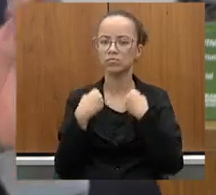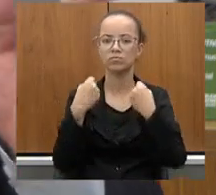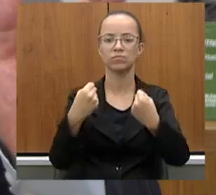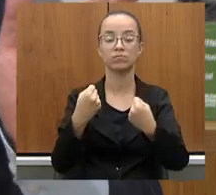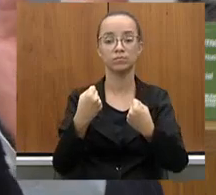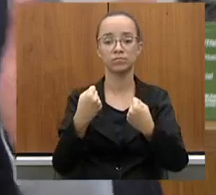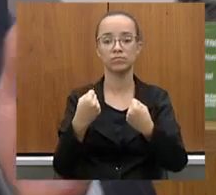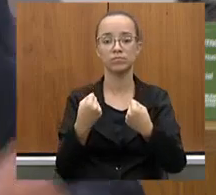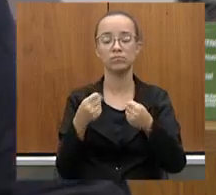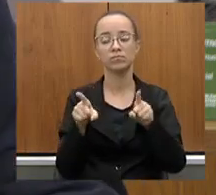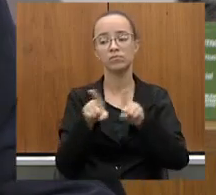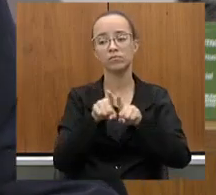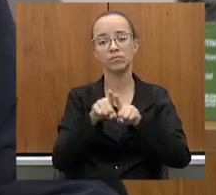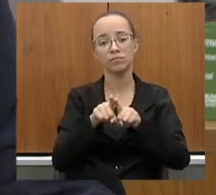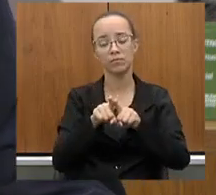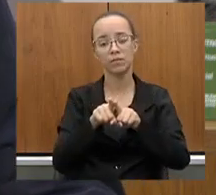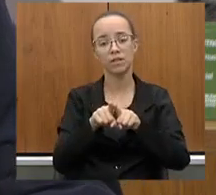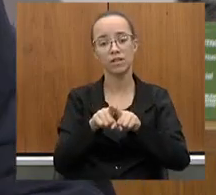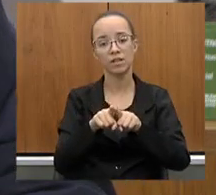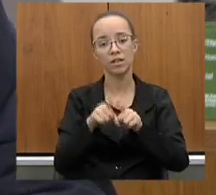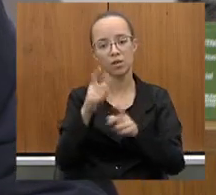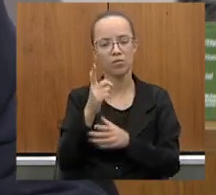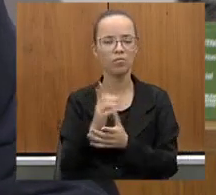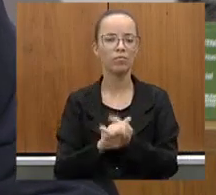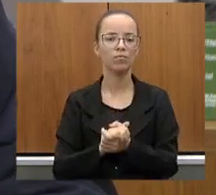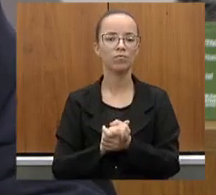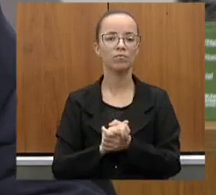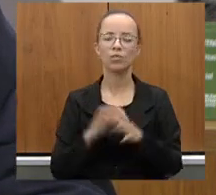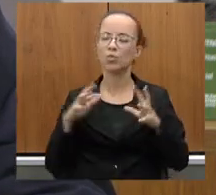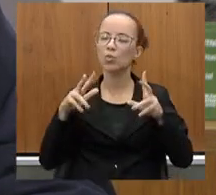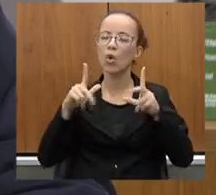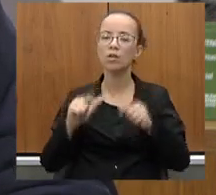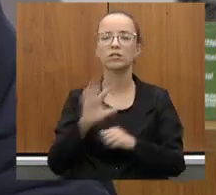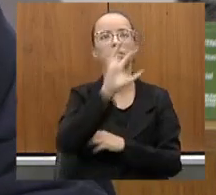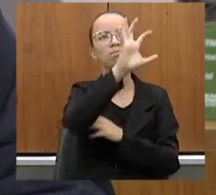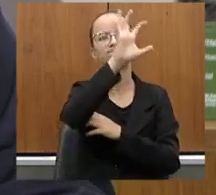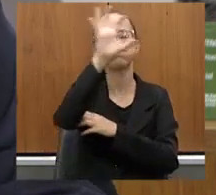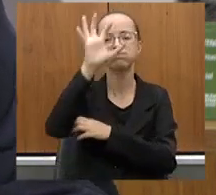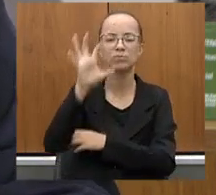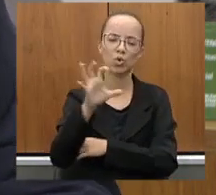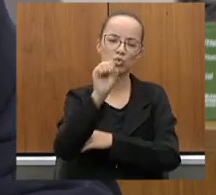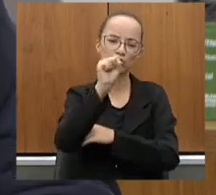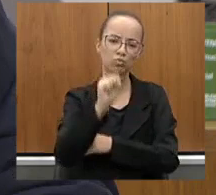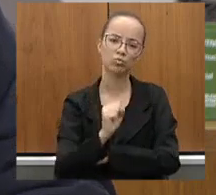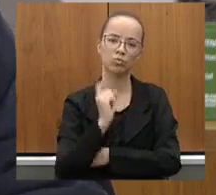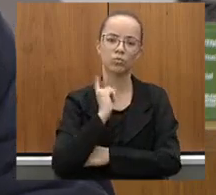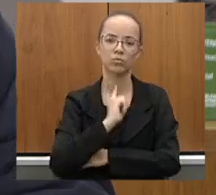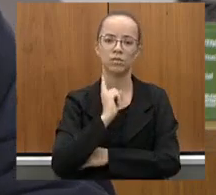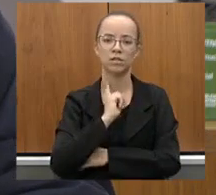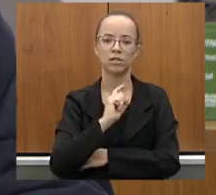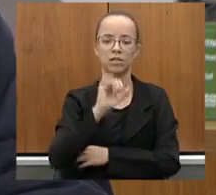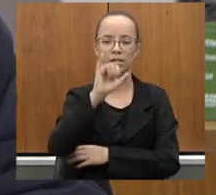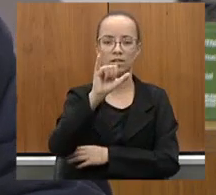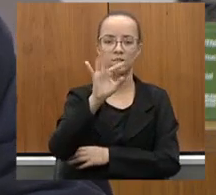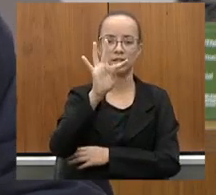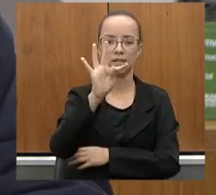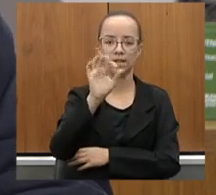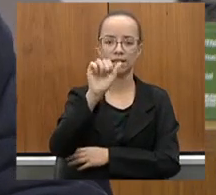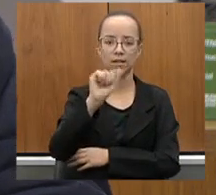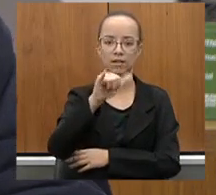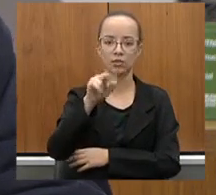e na sua pessoa. Quero cumprimentar todas as nossas regionais do sul de Minas, de Itajubá, de